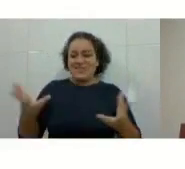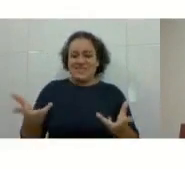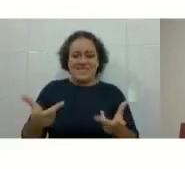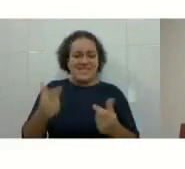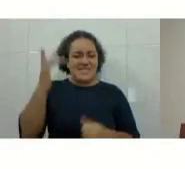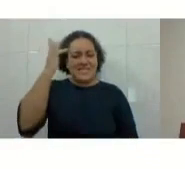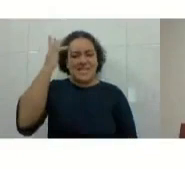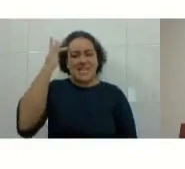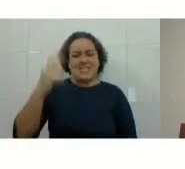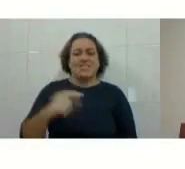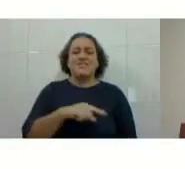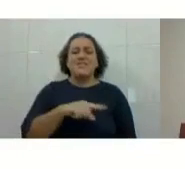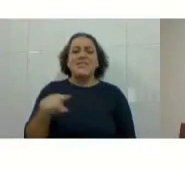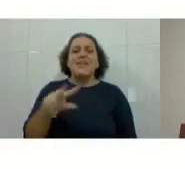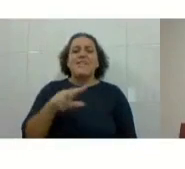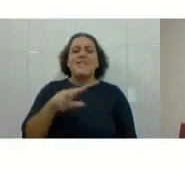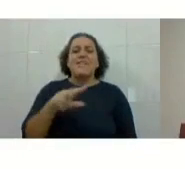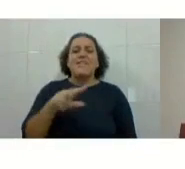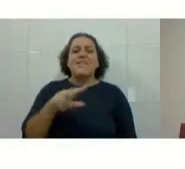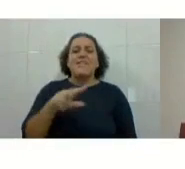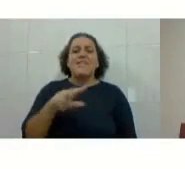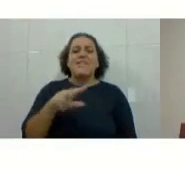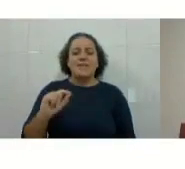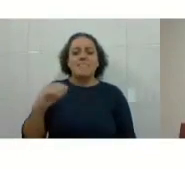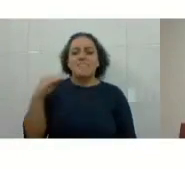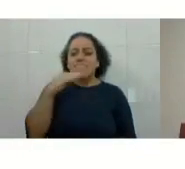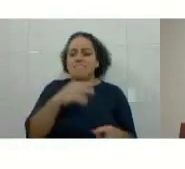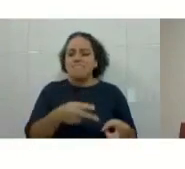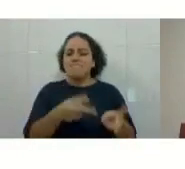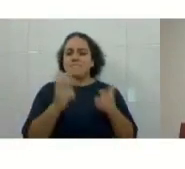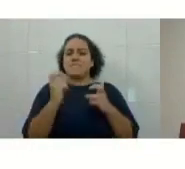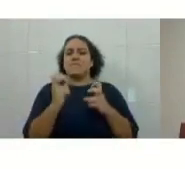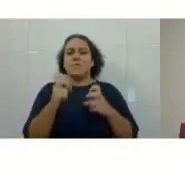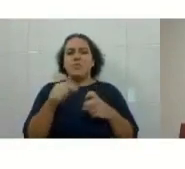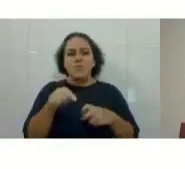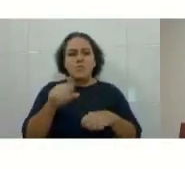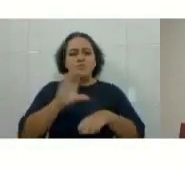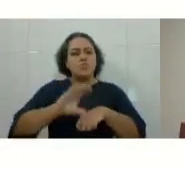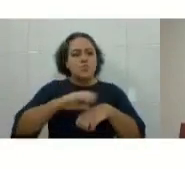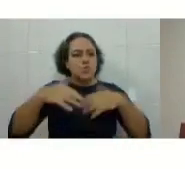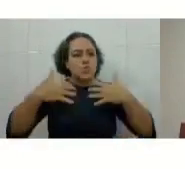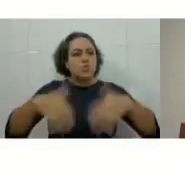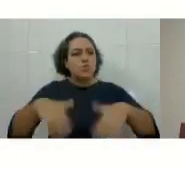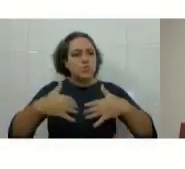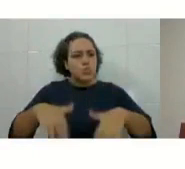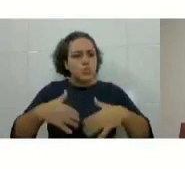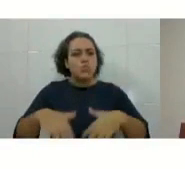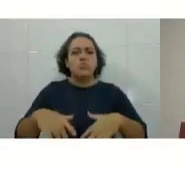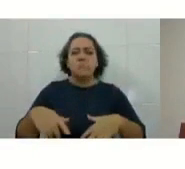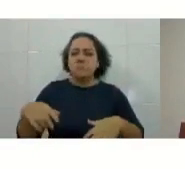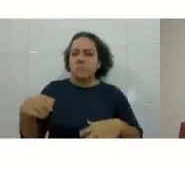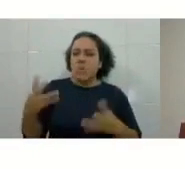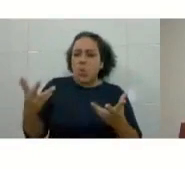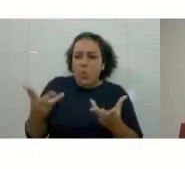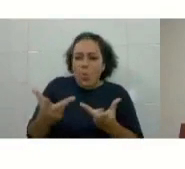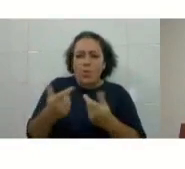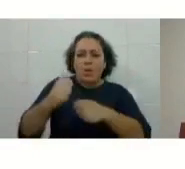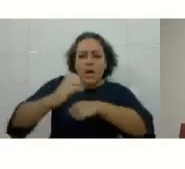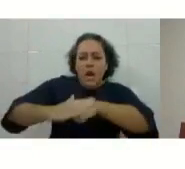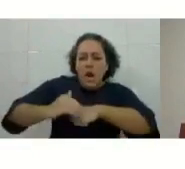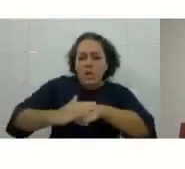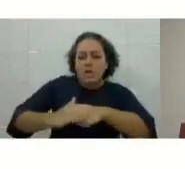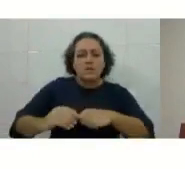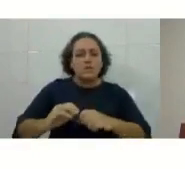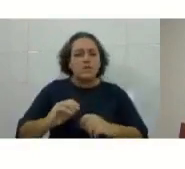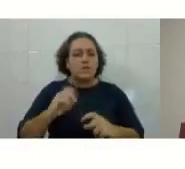Vocês vão ter realmente, vocês vão perceber o quanto esse curso tem sido feito com carinho, com cuidado, para que vocês realmente tenham